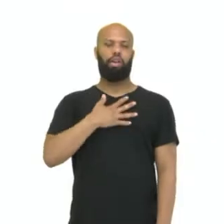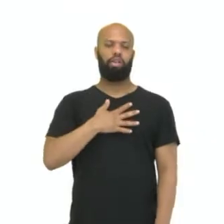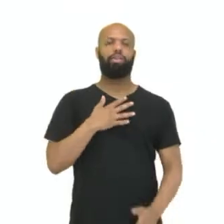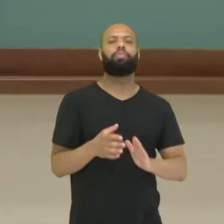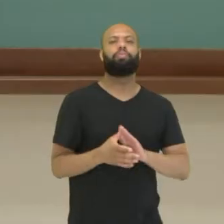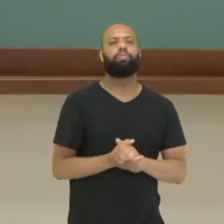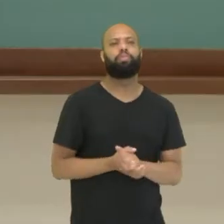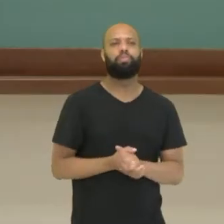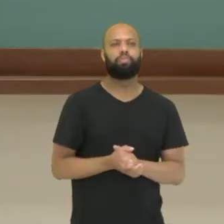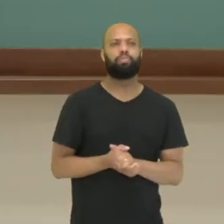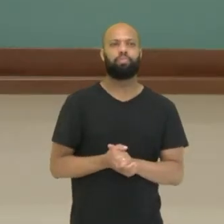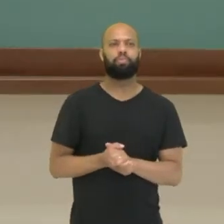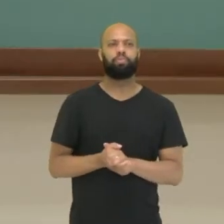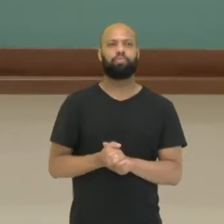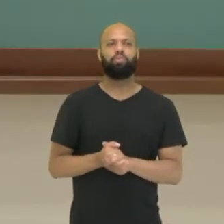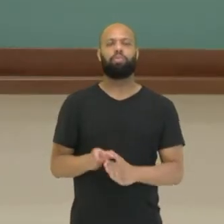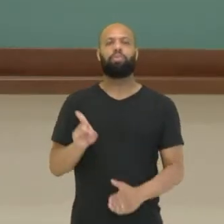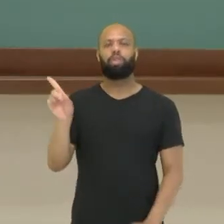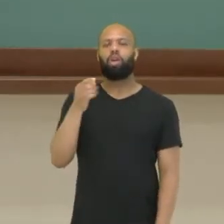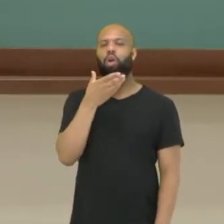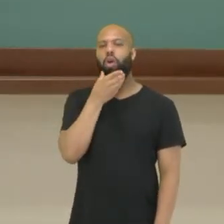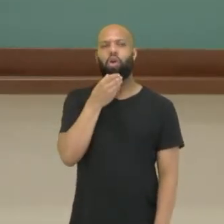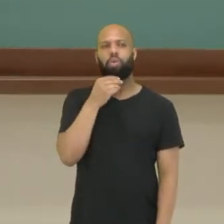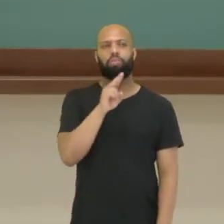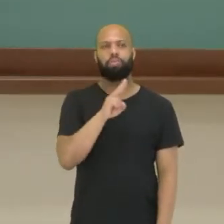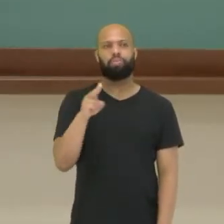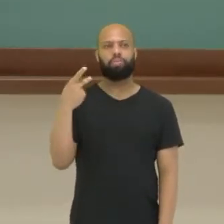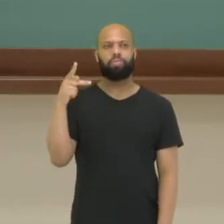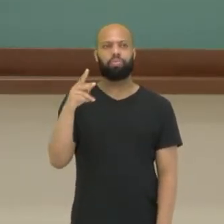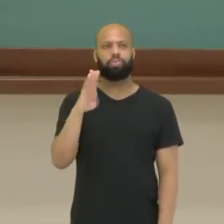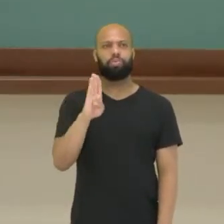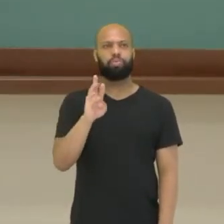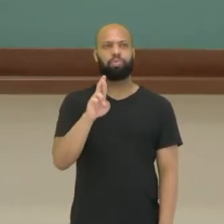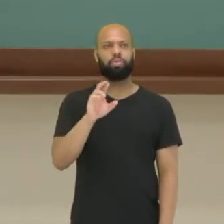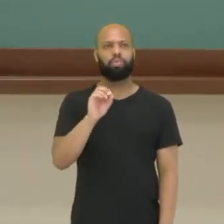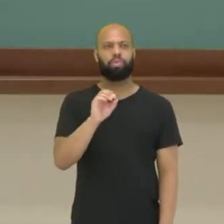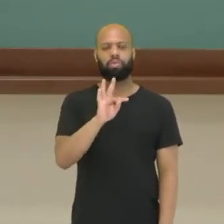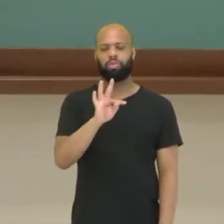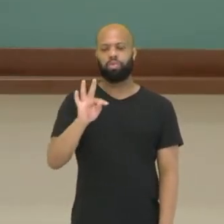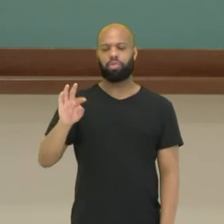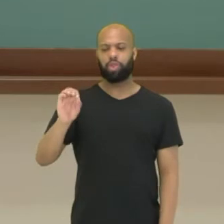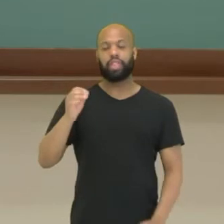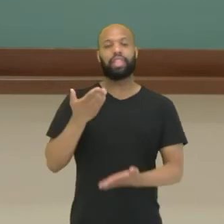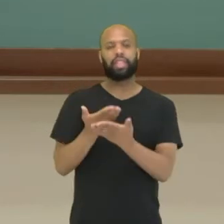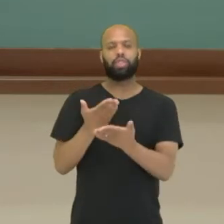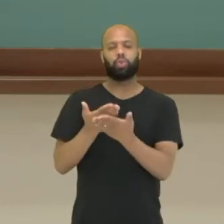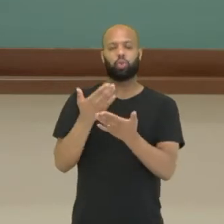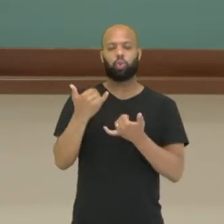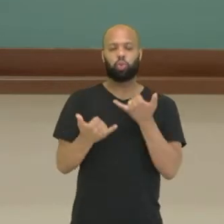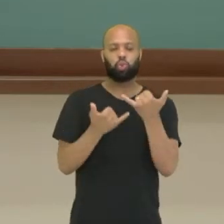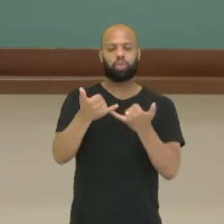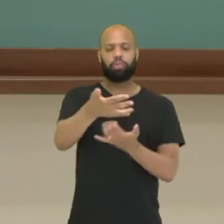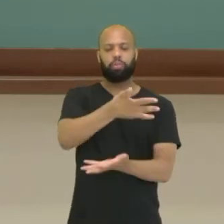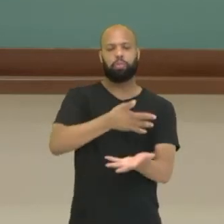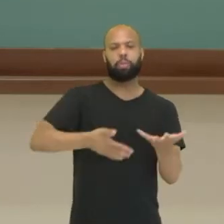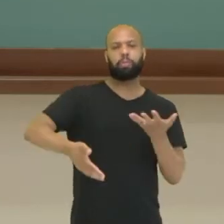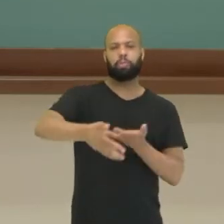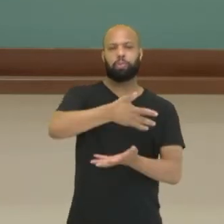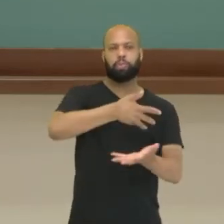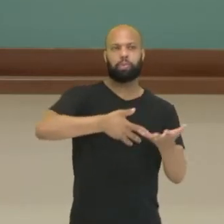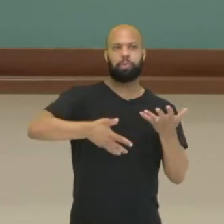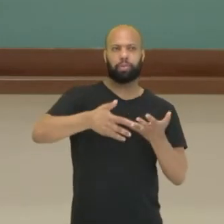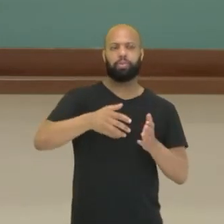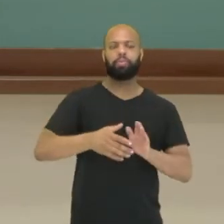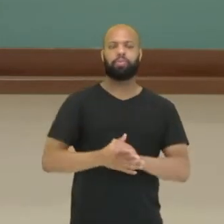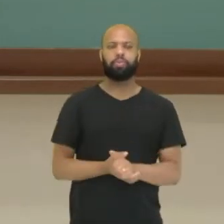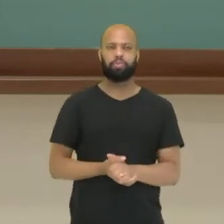Fábio Broto é um estudante de jogos cooperativos, então ele define, tem várias definições para jogos sem perdedores. A vai ver uma outra daqui